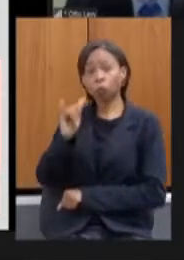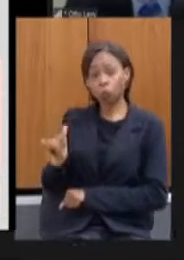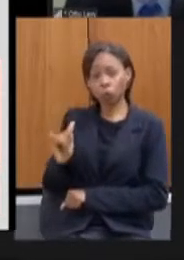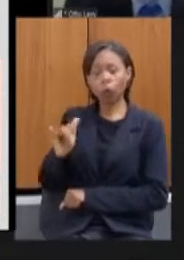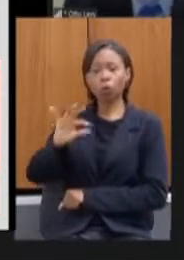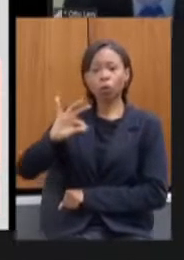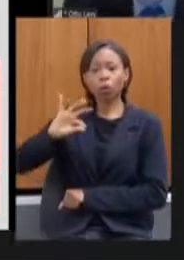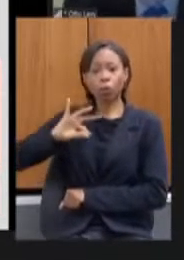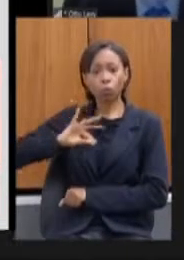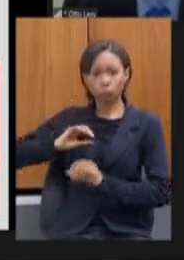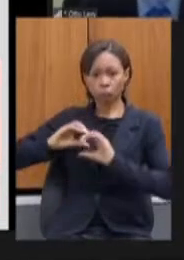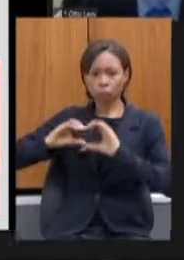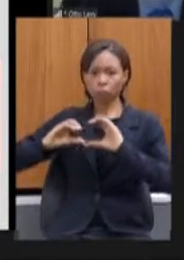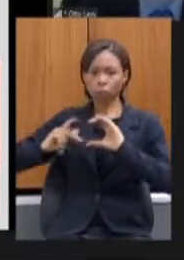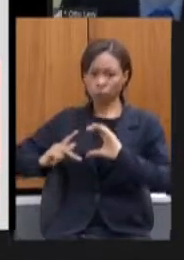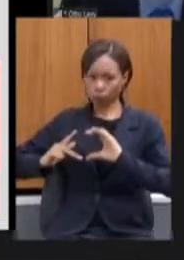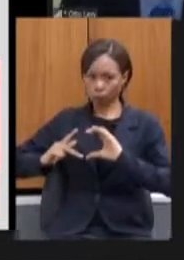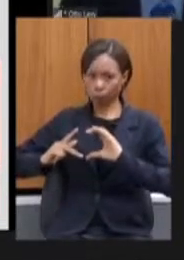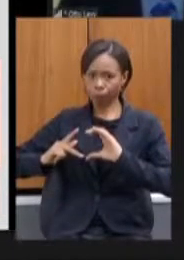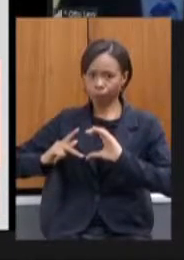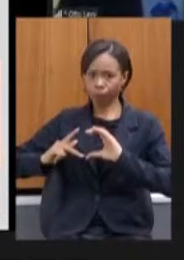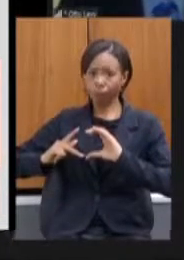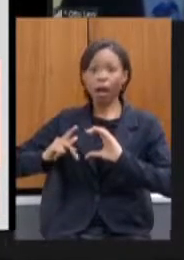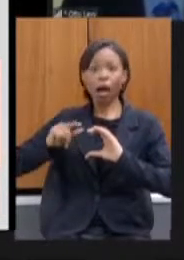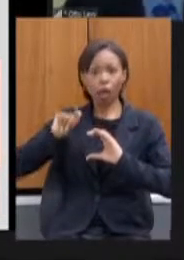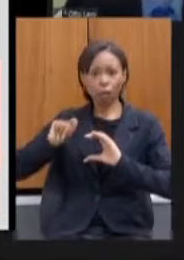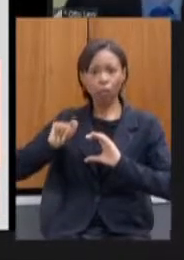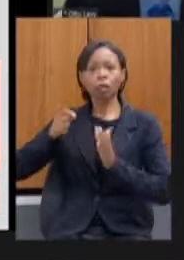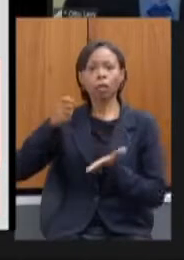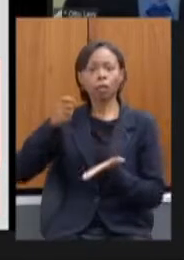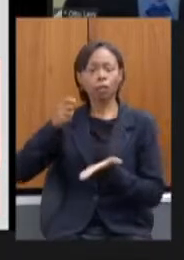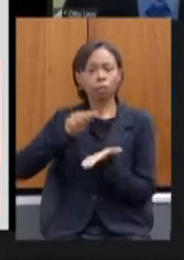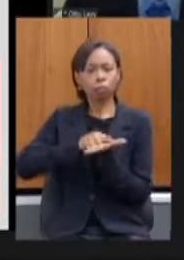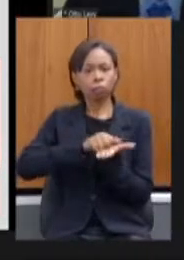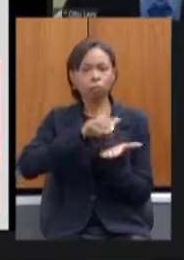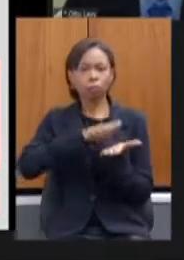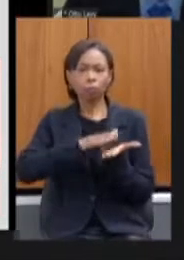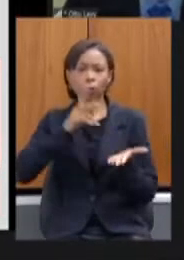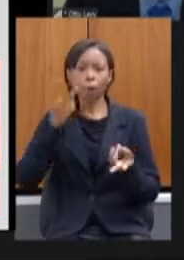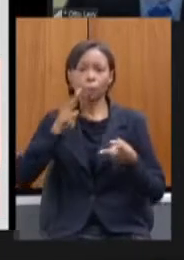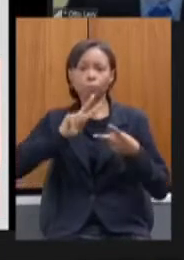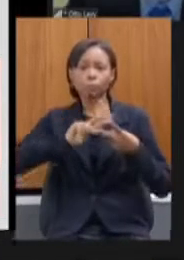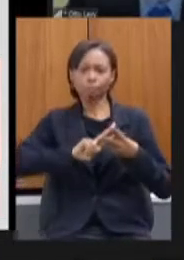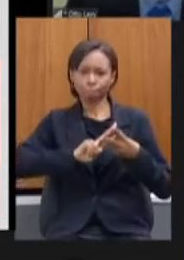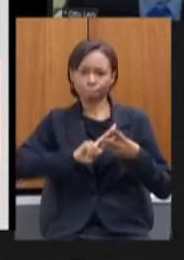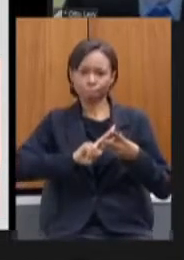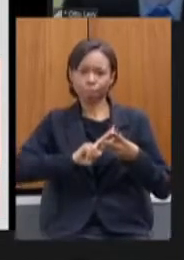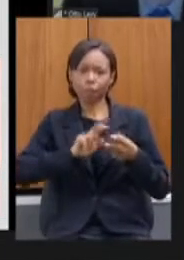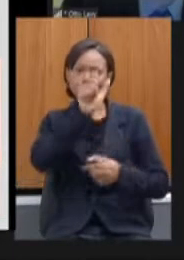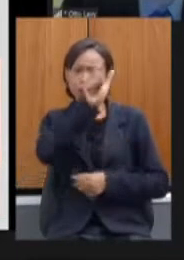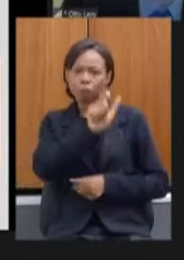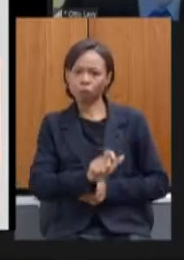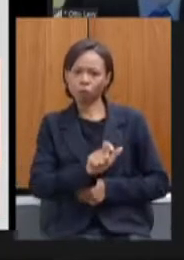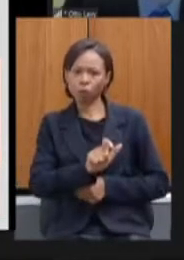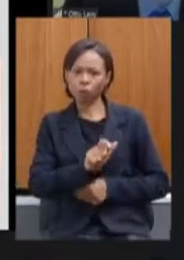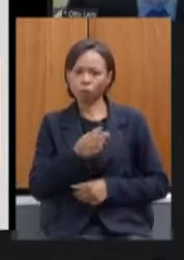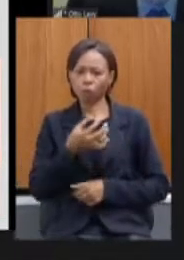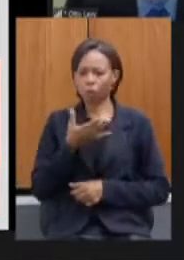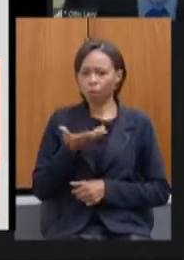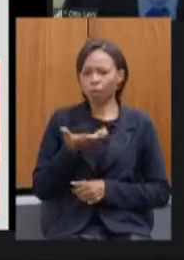empreendeu a investigação e culminou com a prisão do responsável pela proposta de propina.